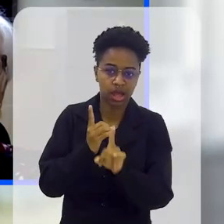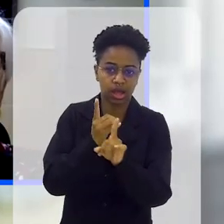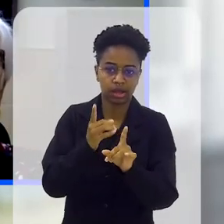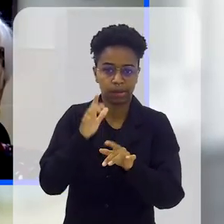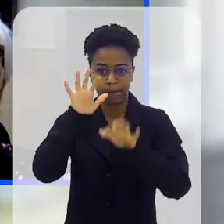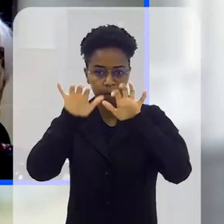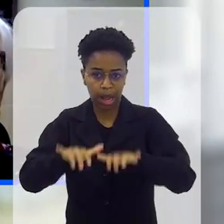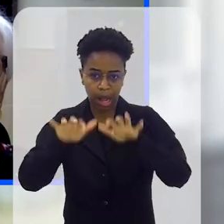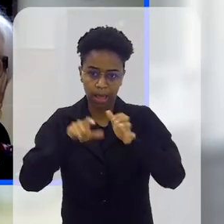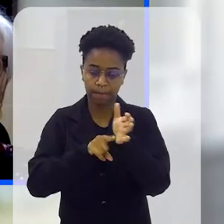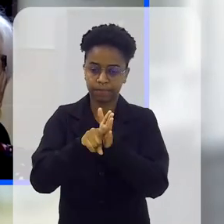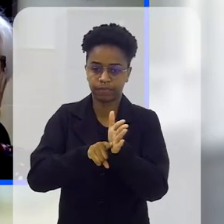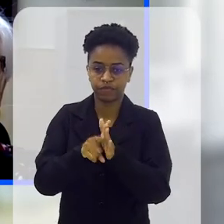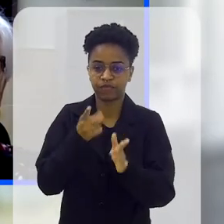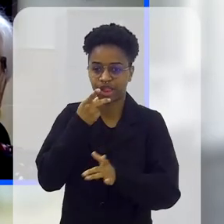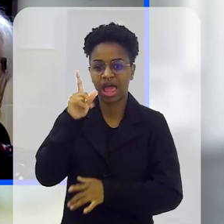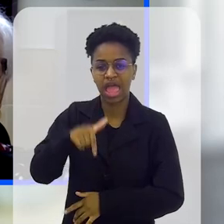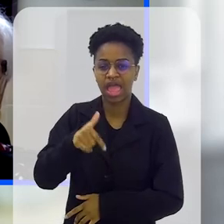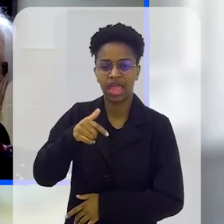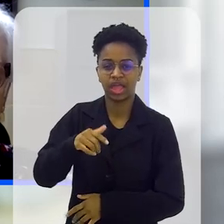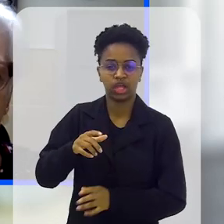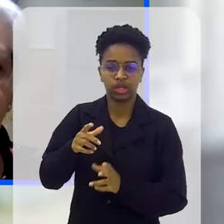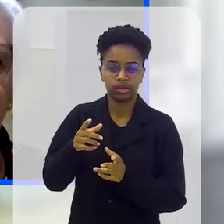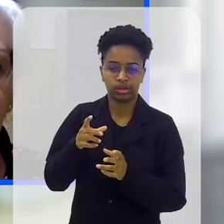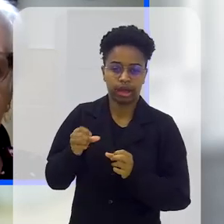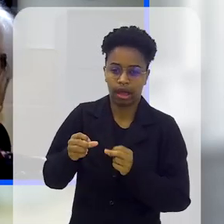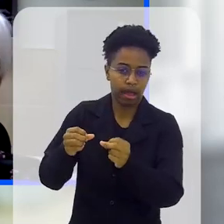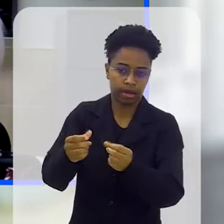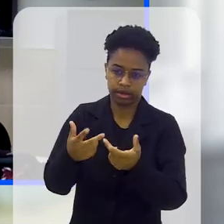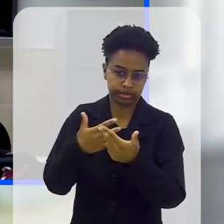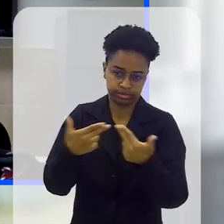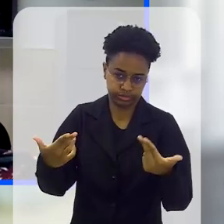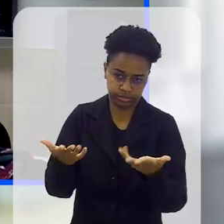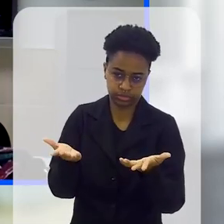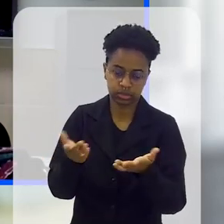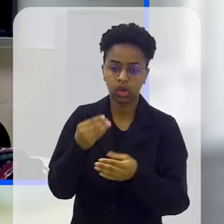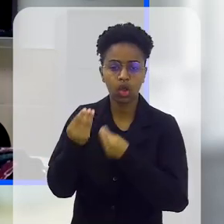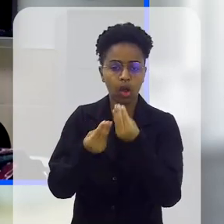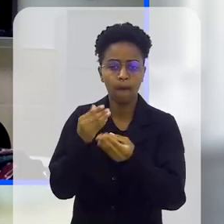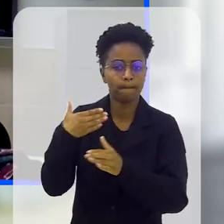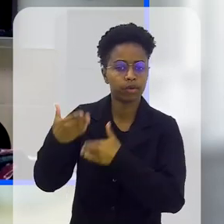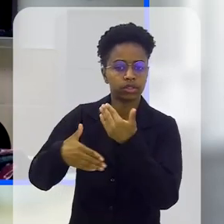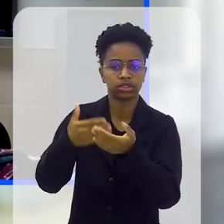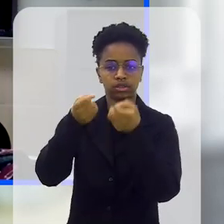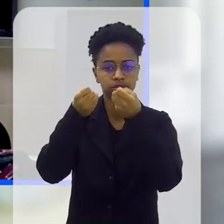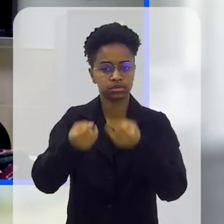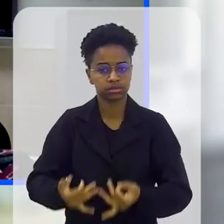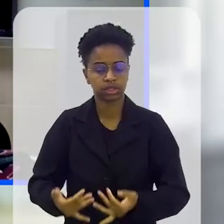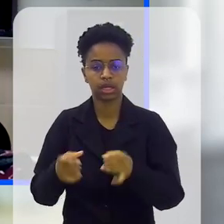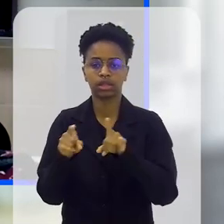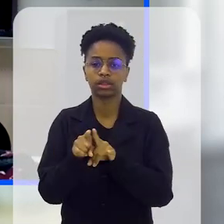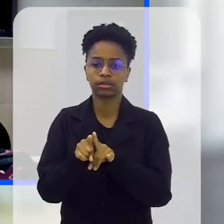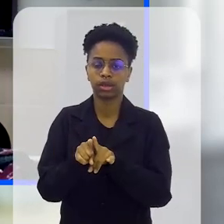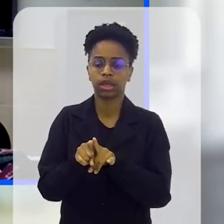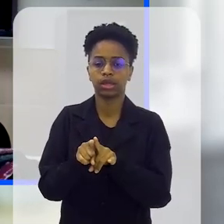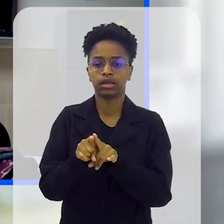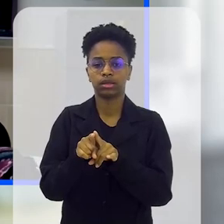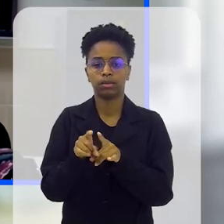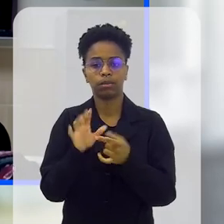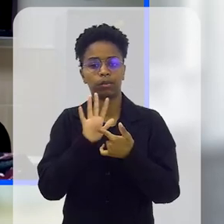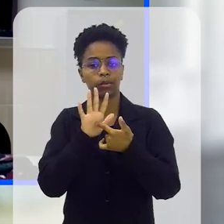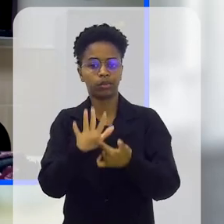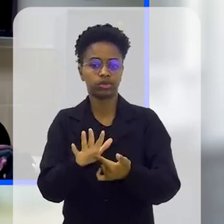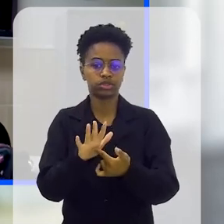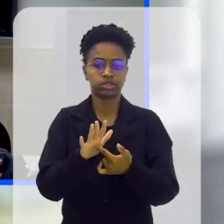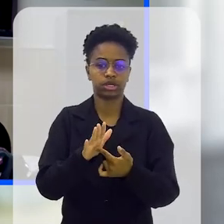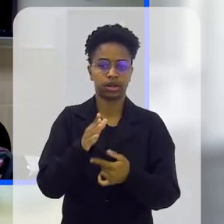lá e já acha também que é um tumor maligno, enfim. Como é que é esse processo de poder explicar, poder, enfim, introduzir